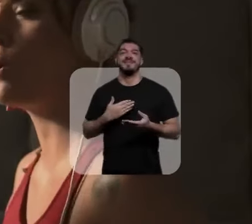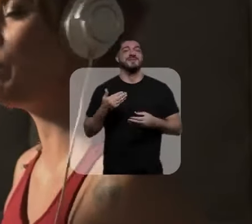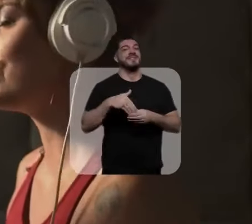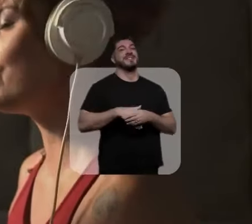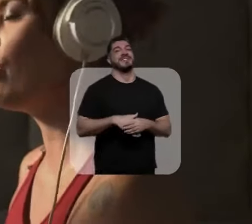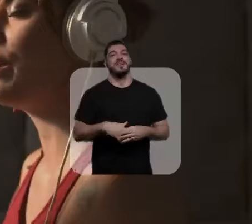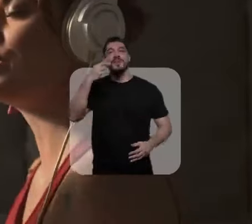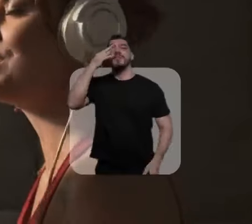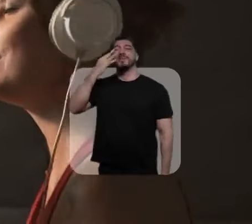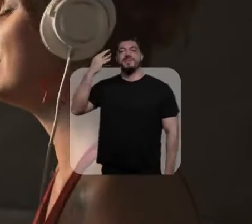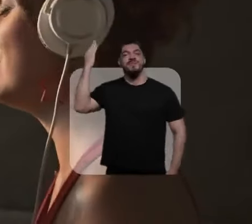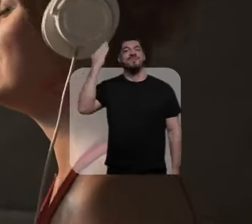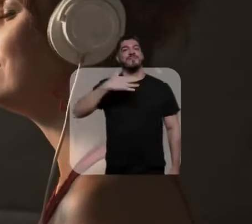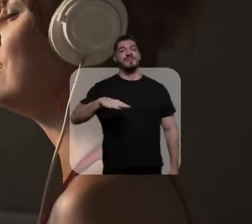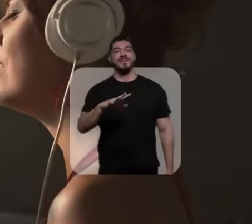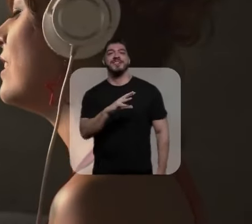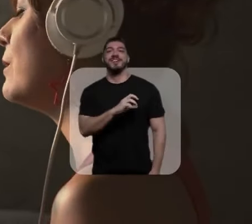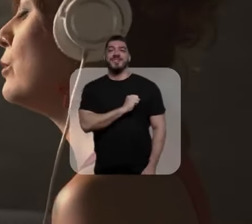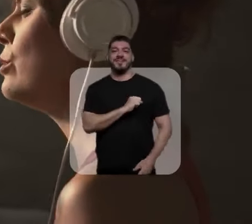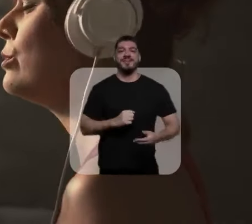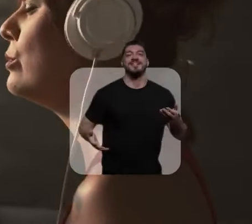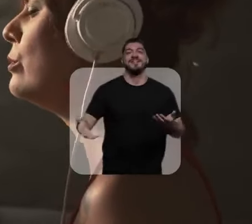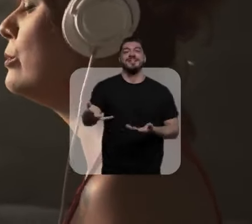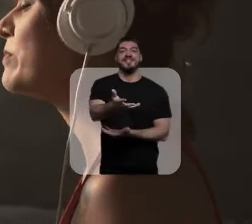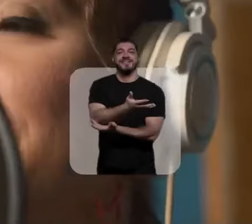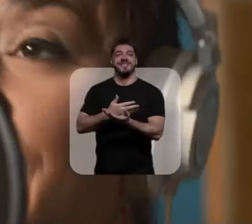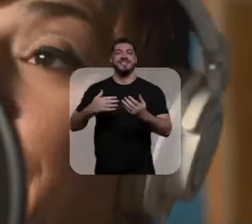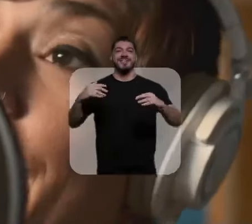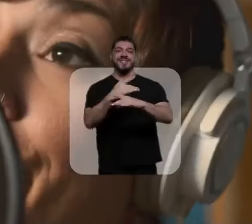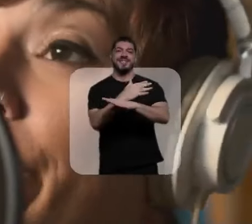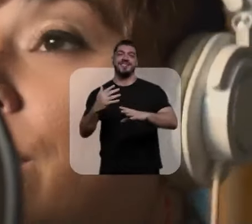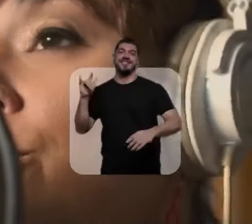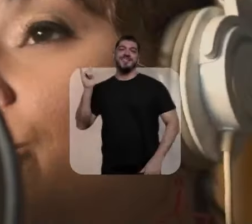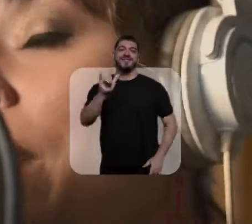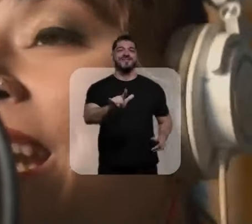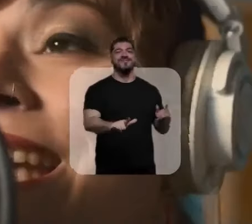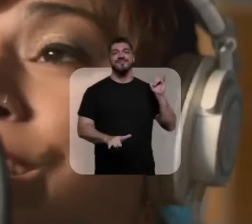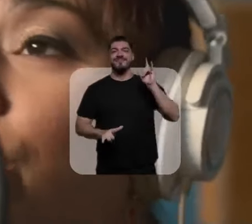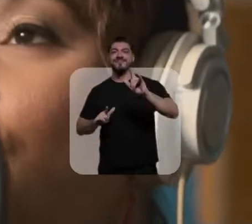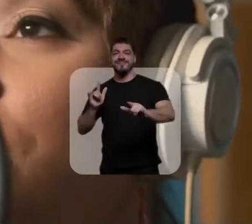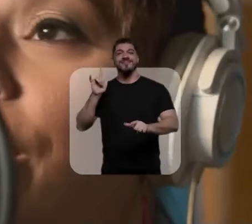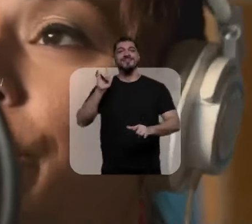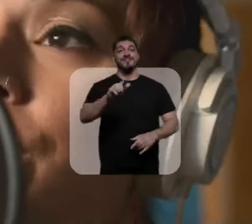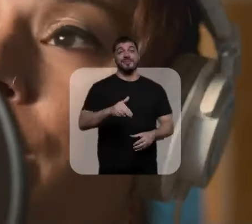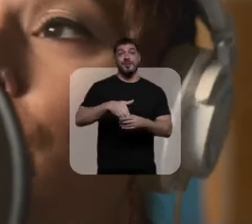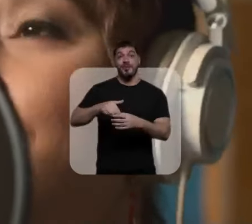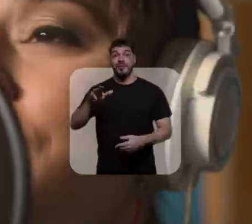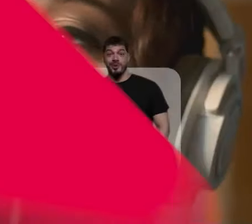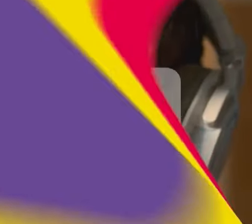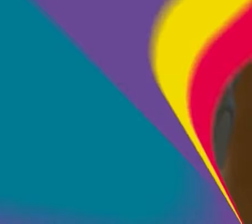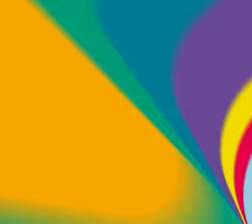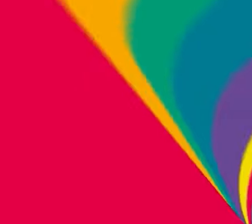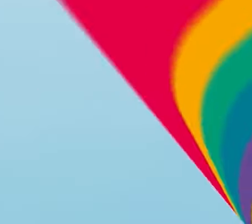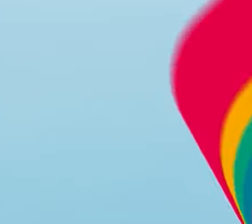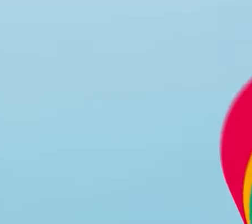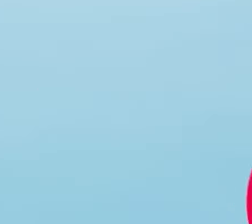de amor, João Pessoa eu te amo Quem fez o L de Lula faz de